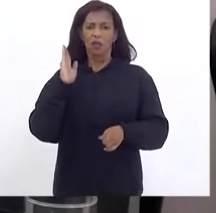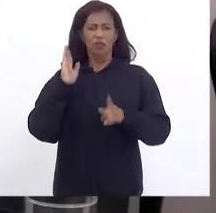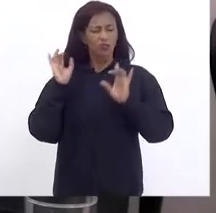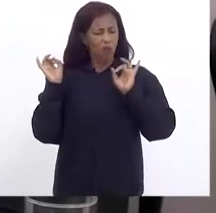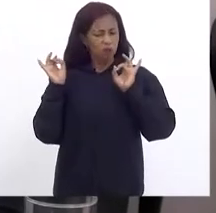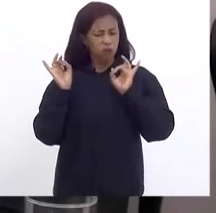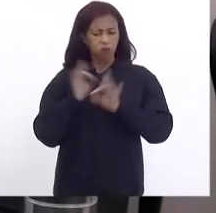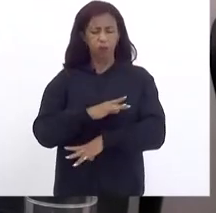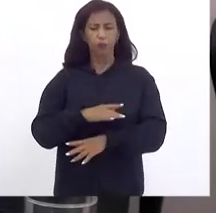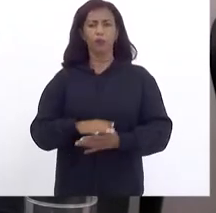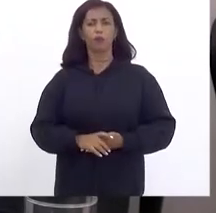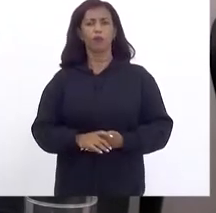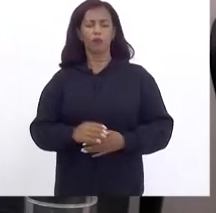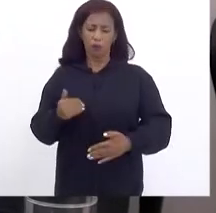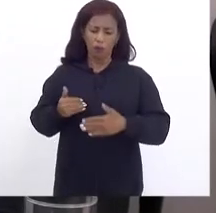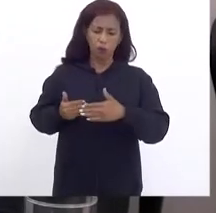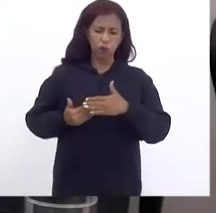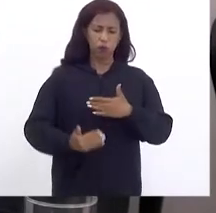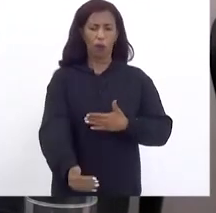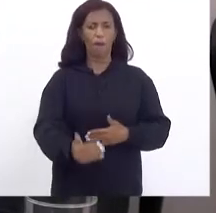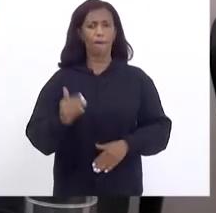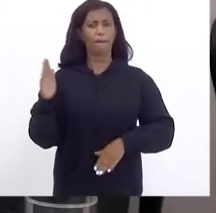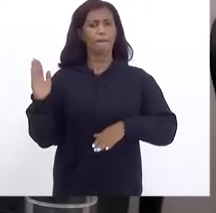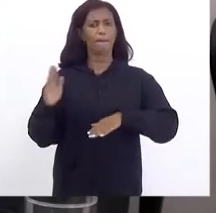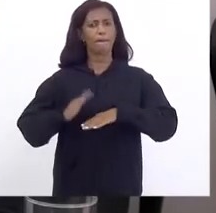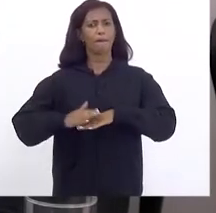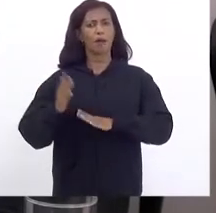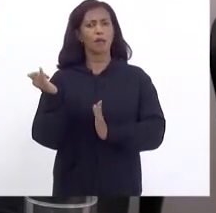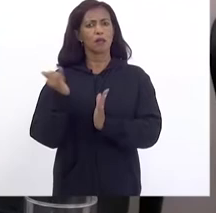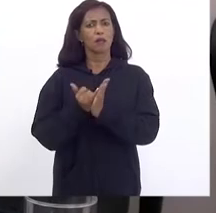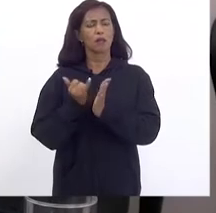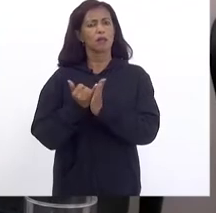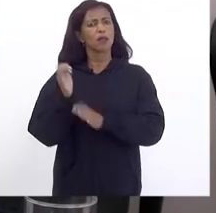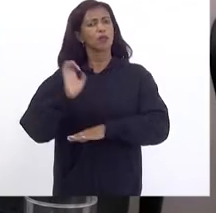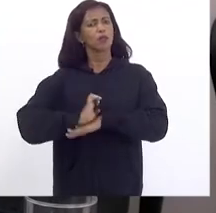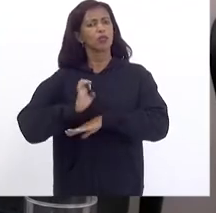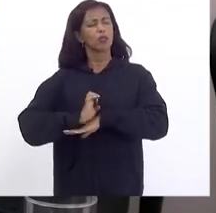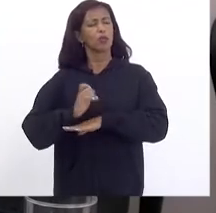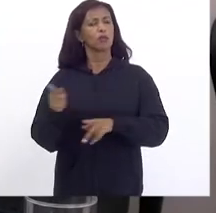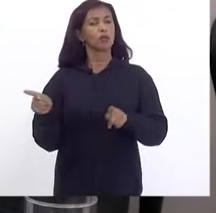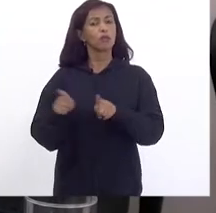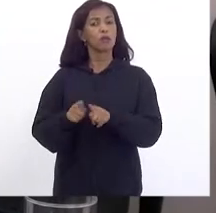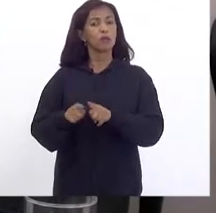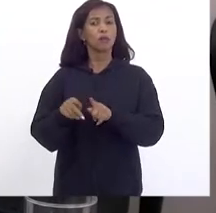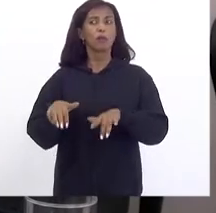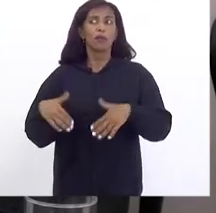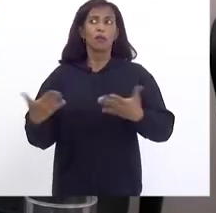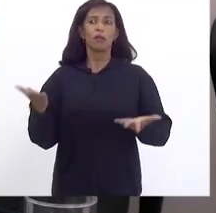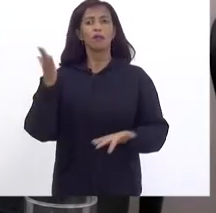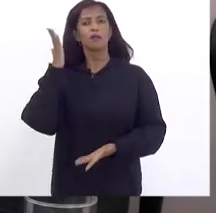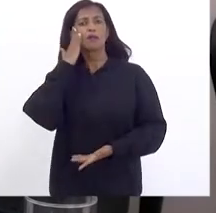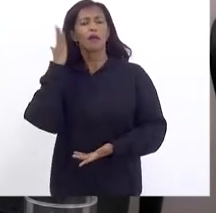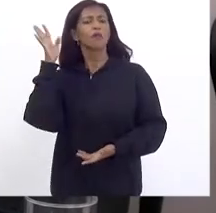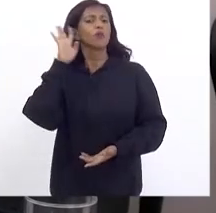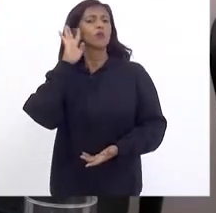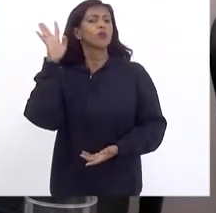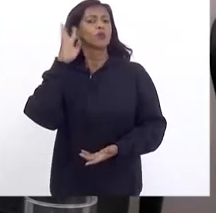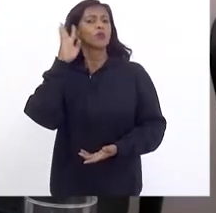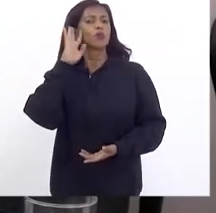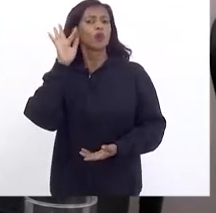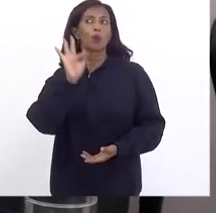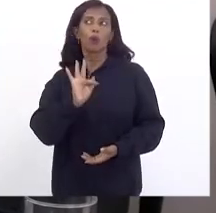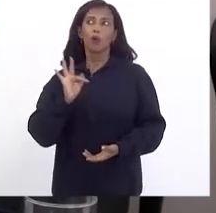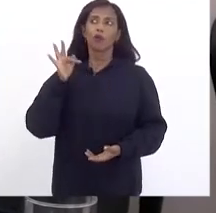todas Alavancar cada vez mais A receita do nosso estado E quem sabe Um sonho Para os